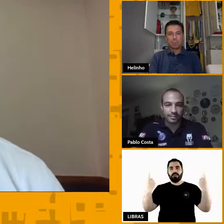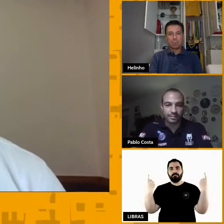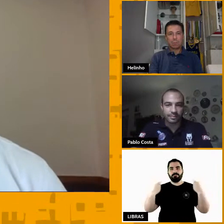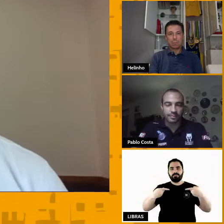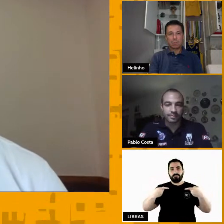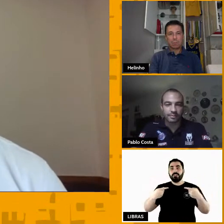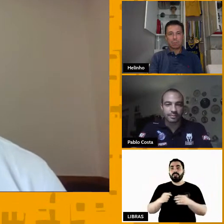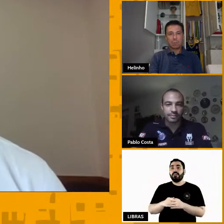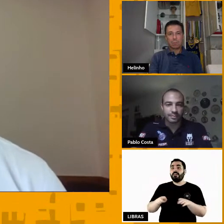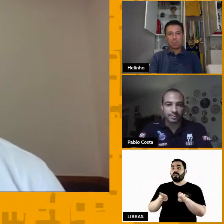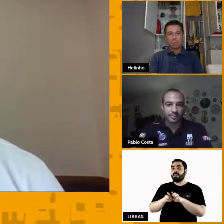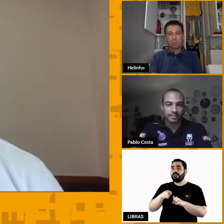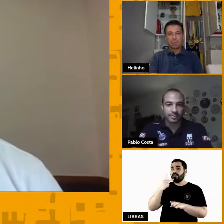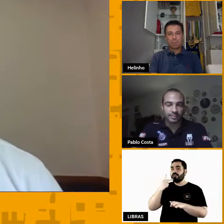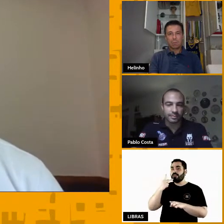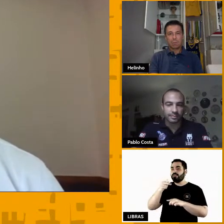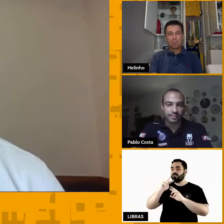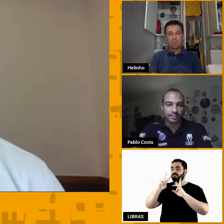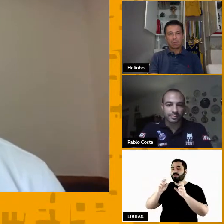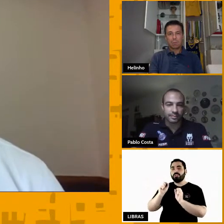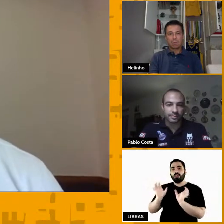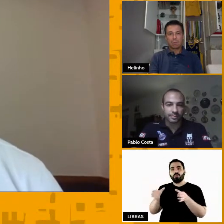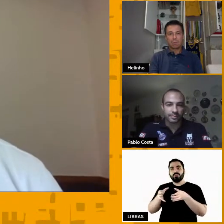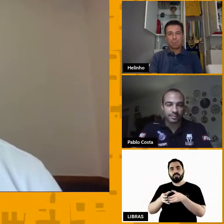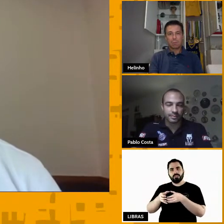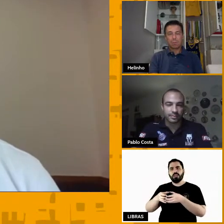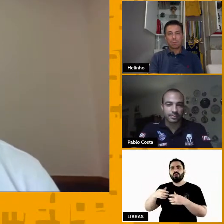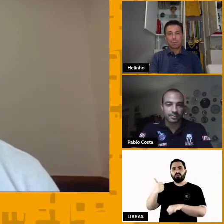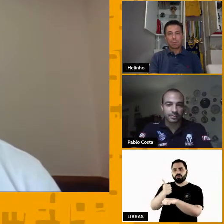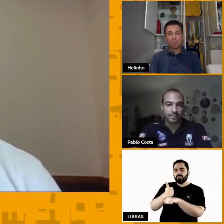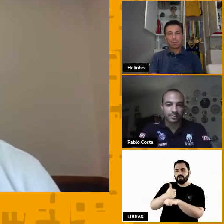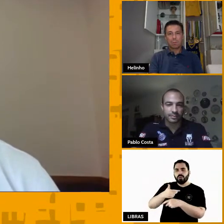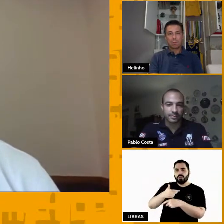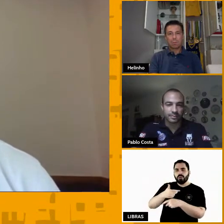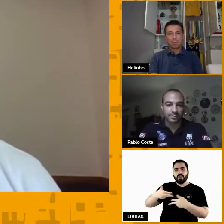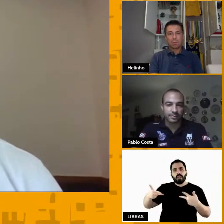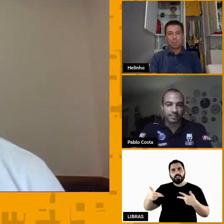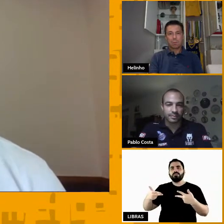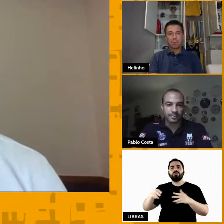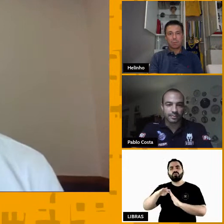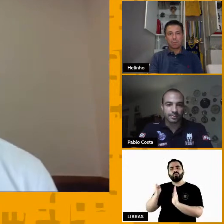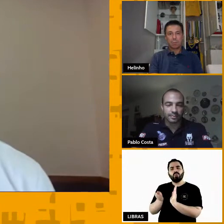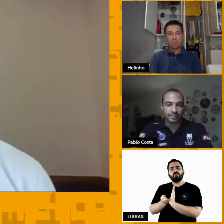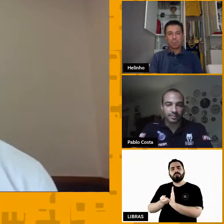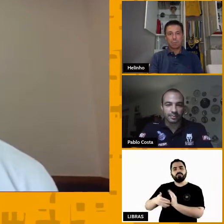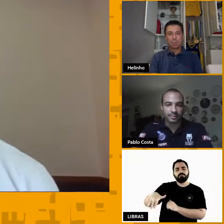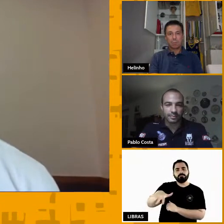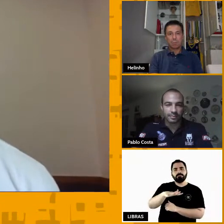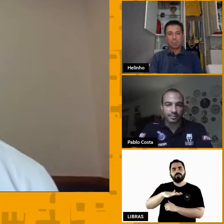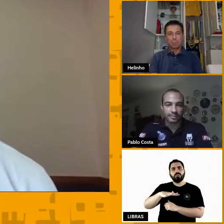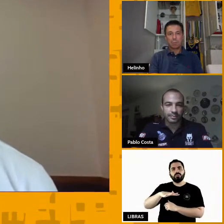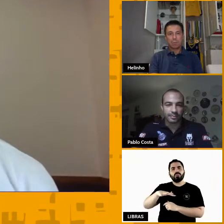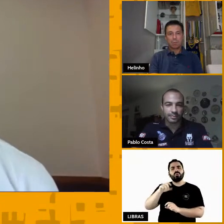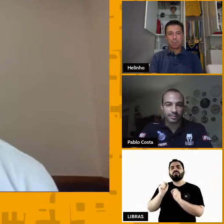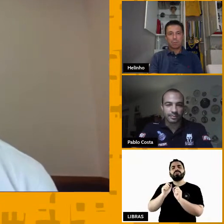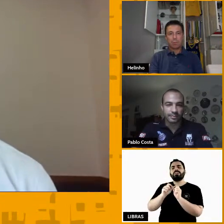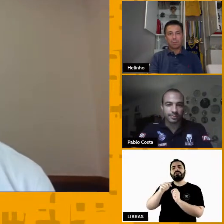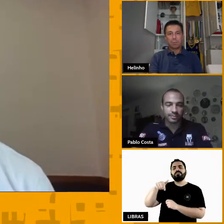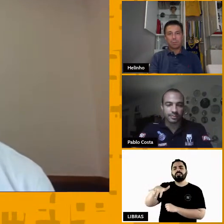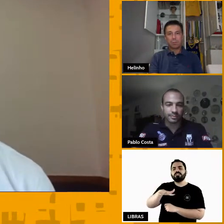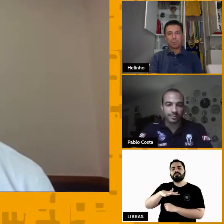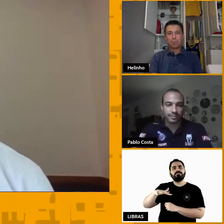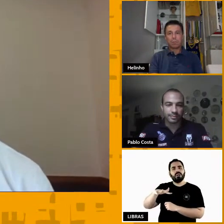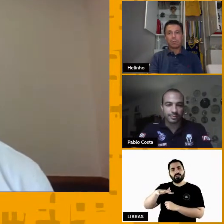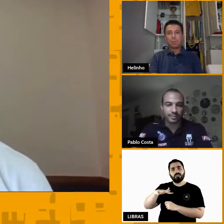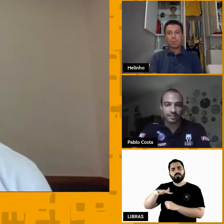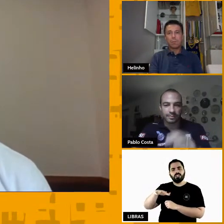Técnica e os jogadores, entre o staff, o que é que rola ali naquele espaço, naquele mundo tão